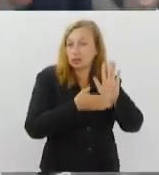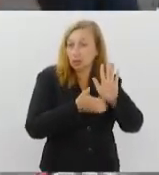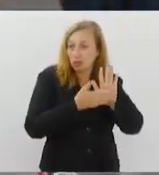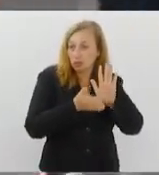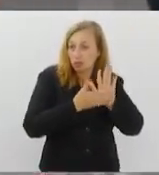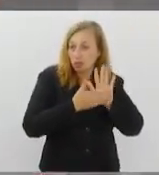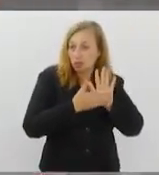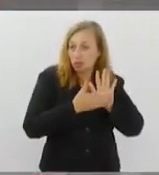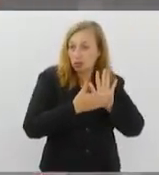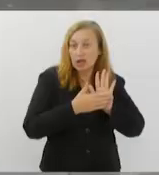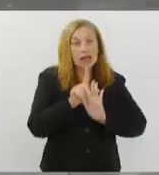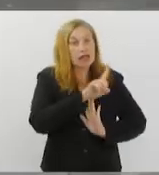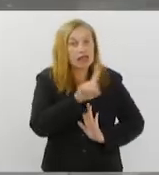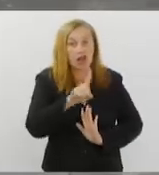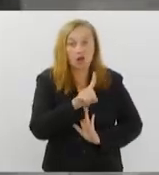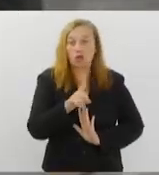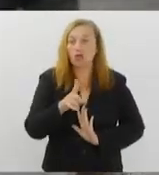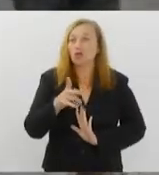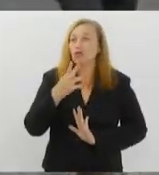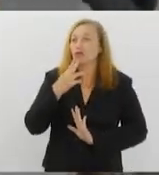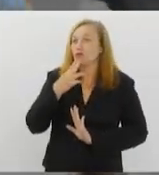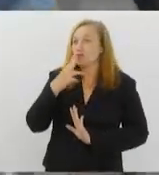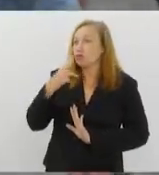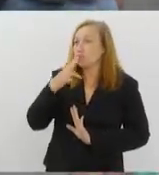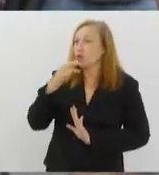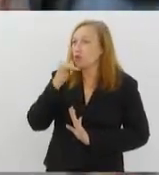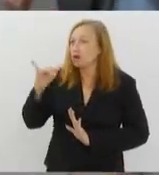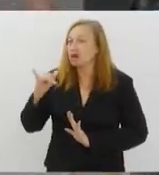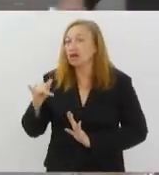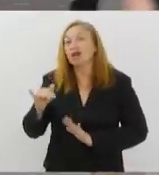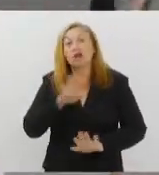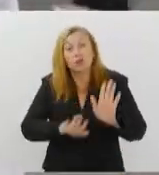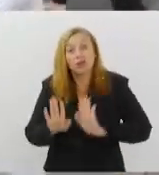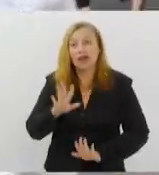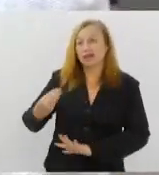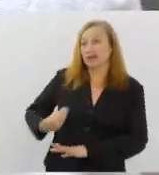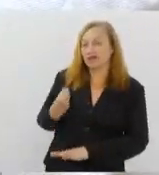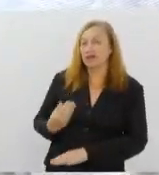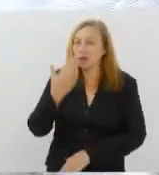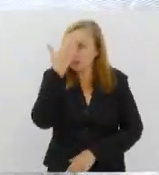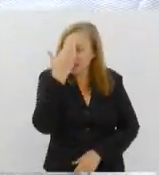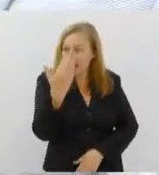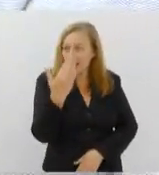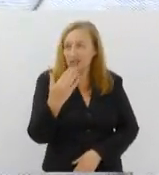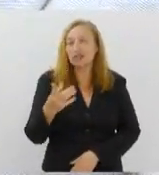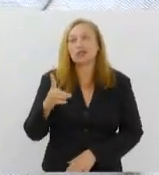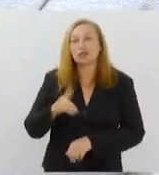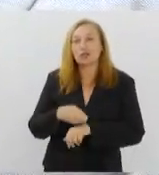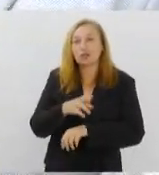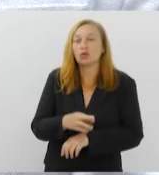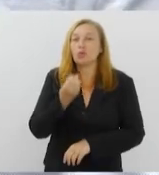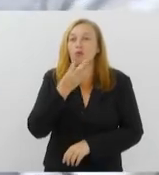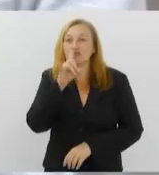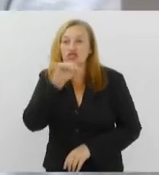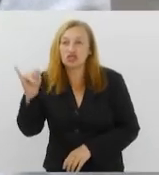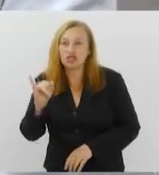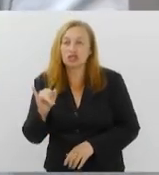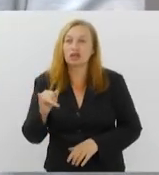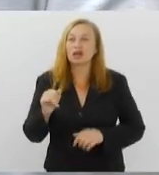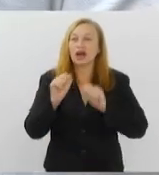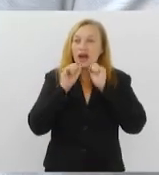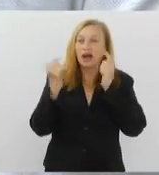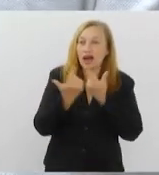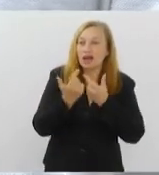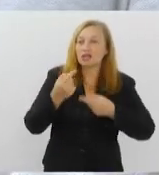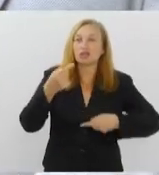não fumar Vape Off e se liga na vida. Muito obrigado pela participação, doutor. Bom dia, aliás, sempre fazendo aquele trabalho de